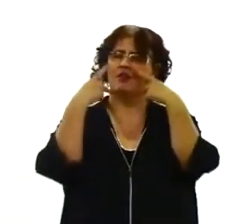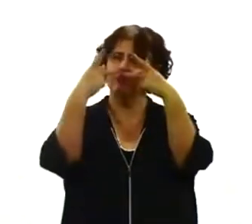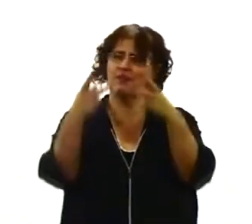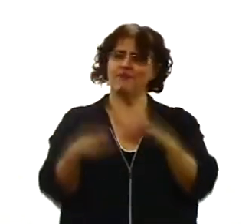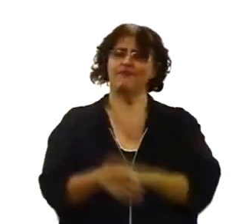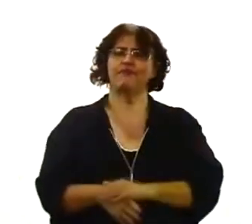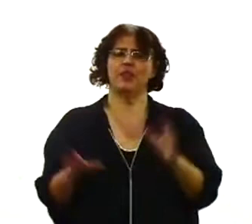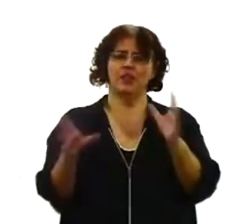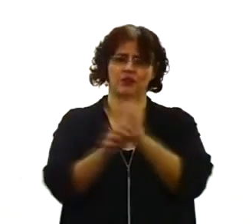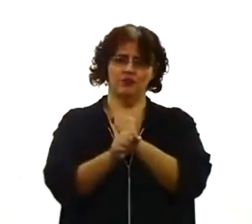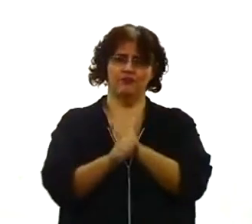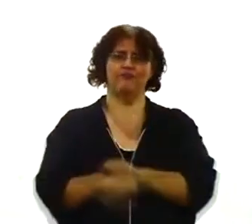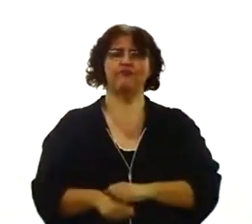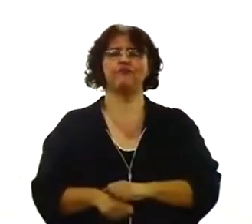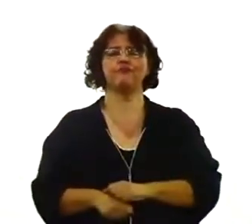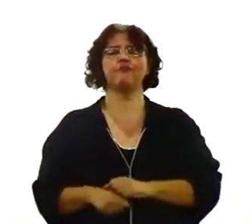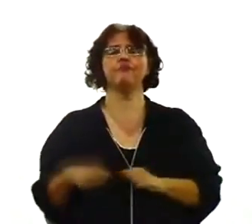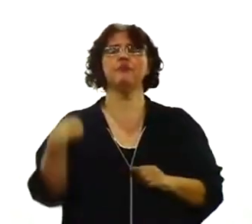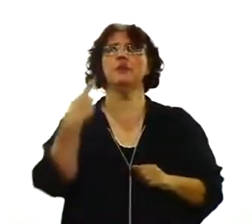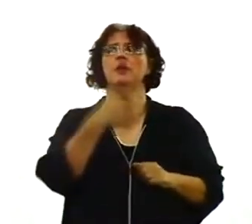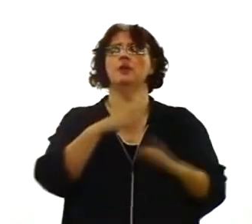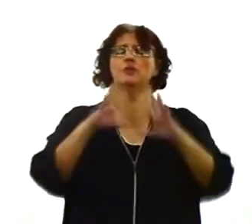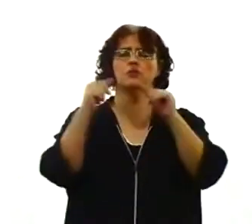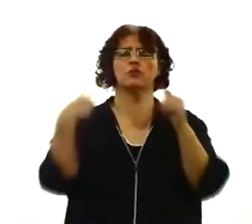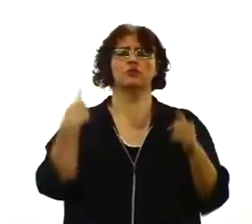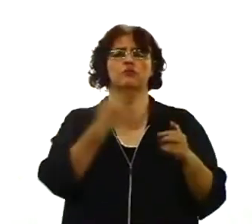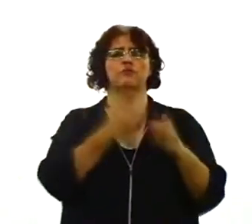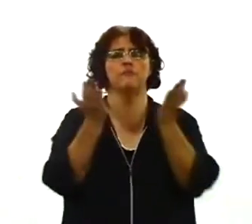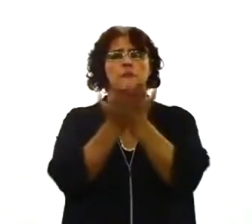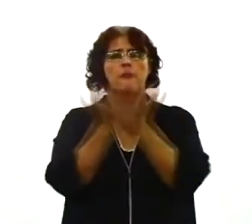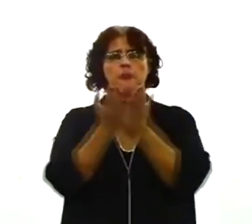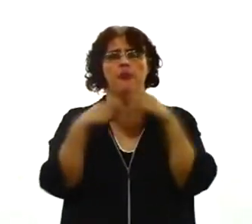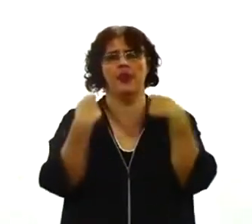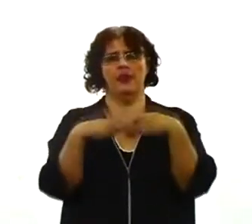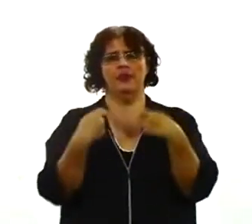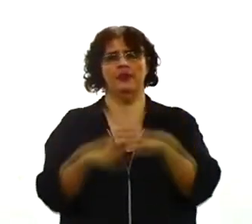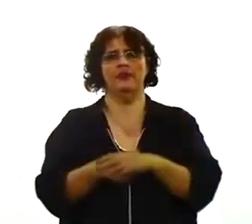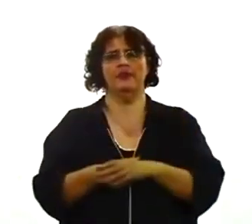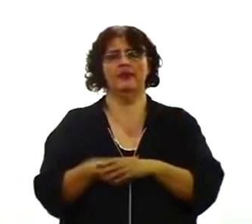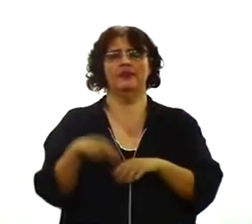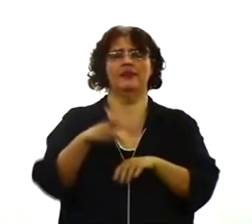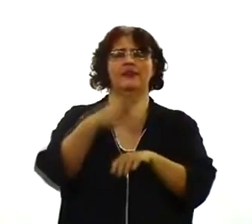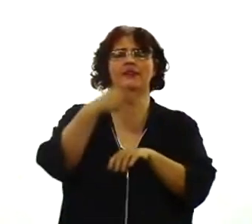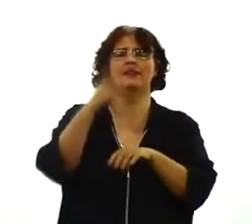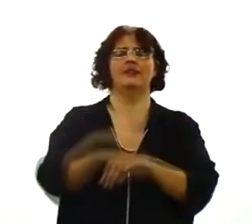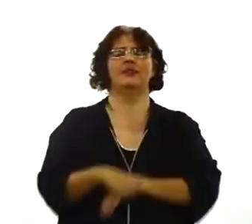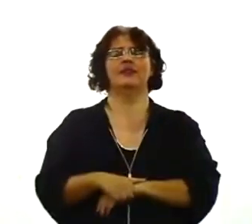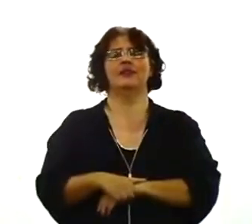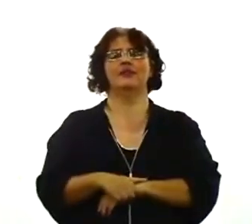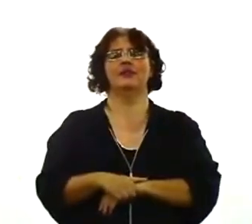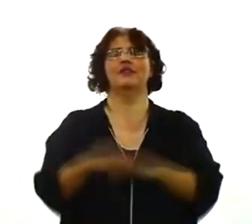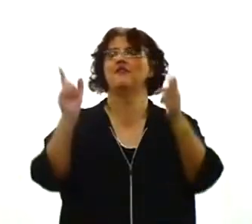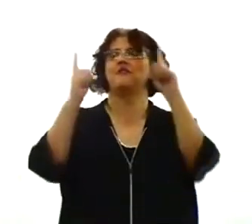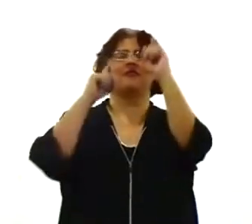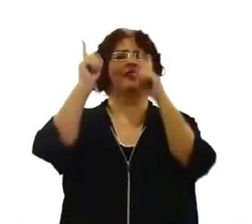E que nós cristãos temos de nos posicionar contra o entendimento que Páscoa é um feriado. Ou Páscoa seja apenas uma festa.